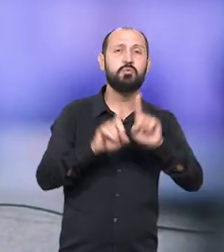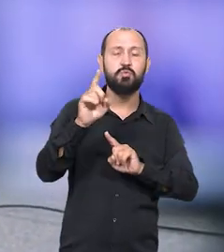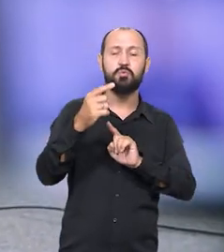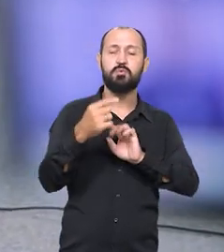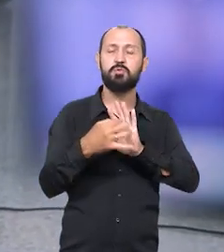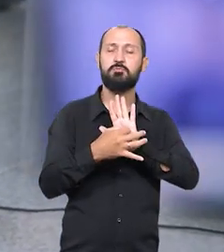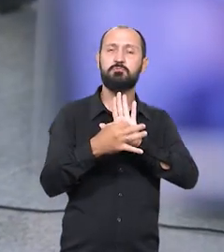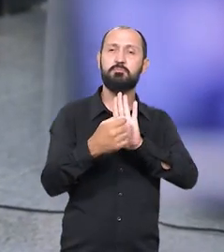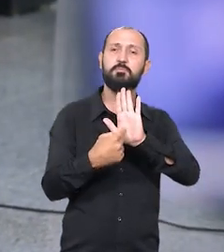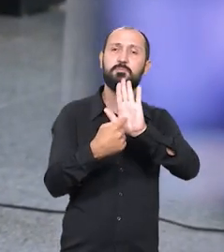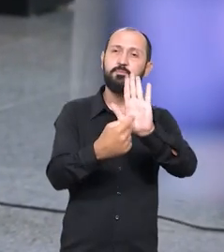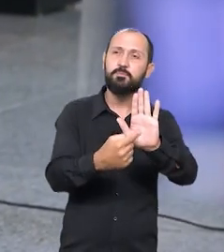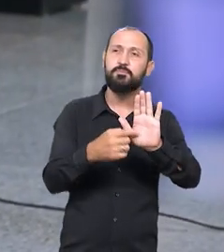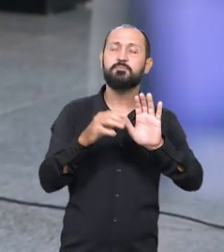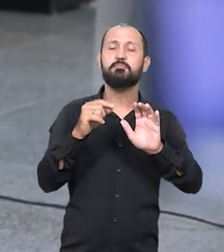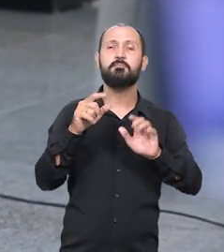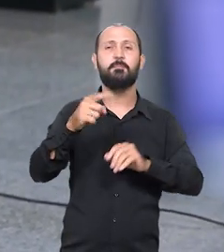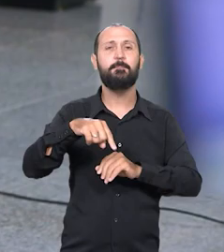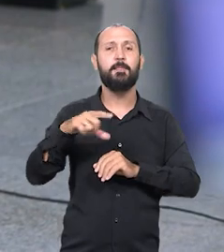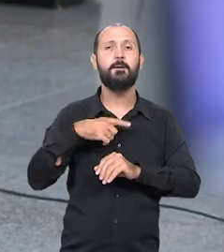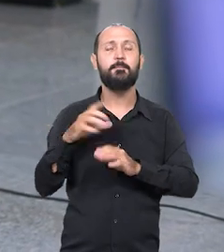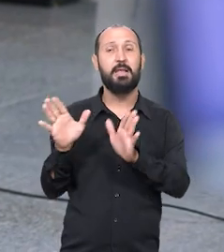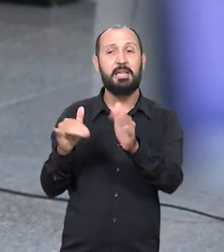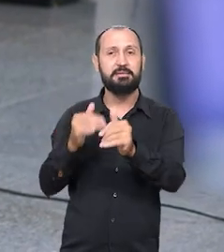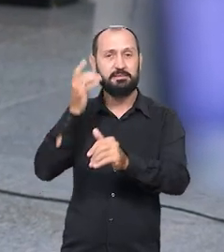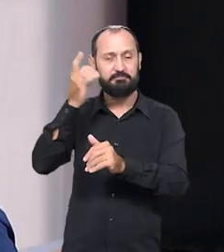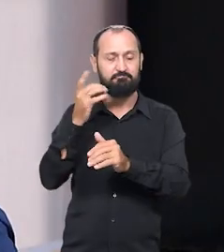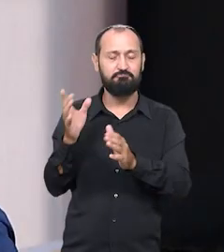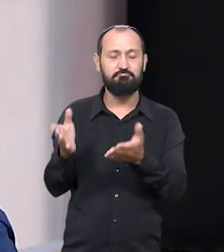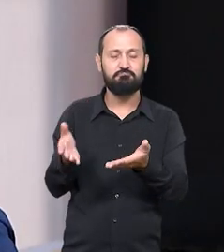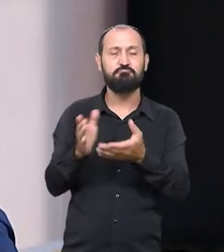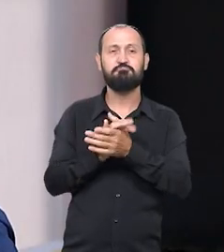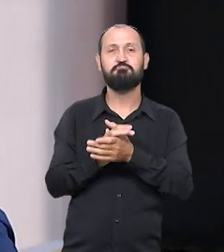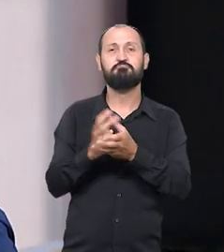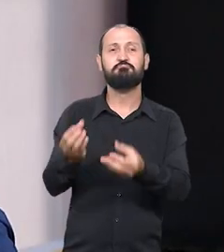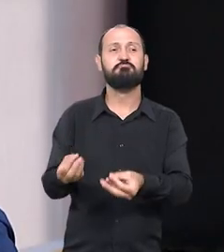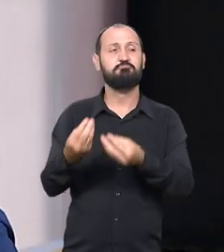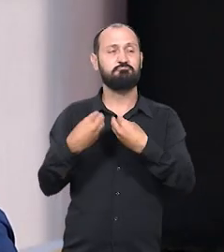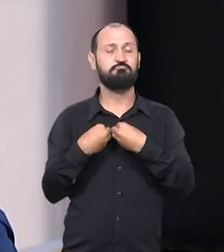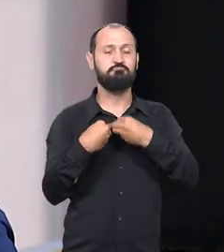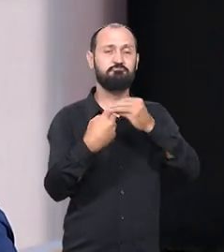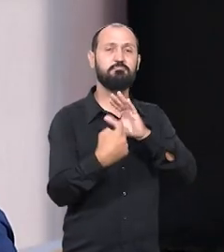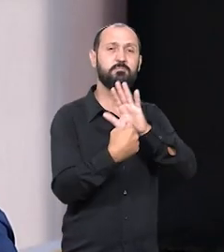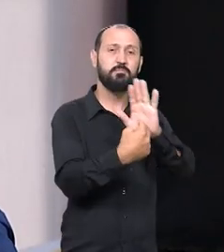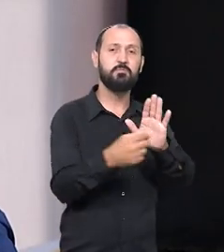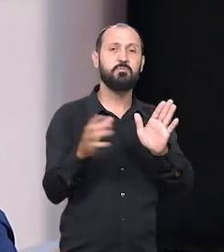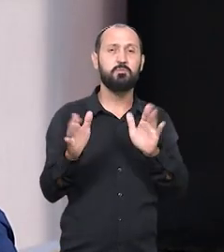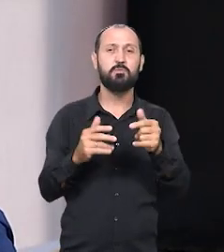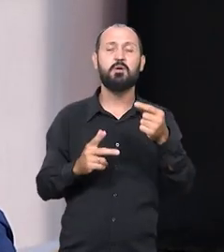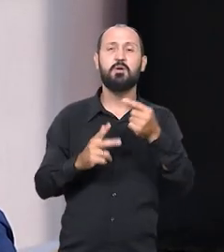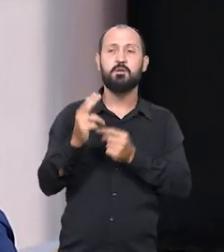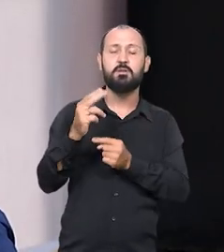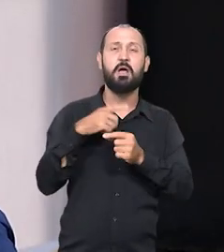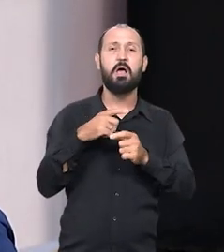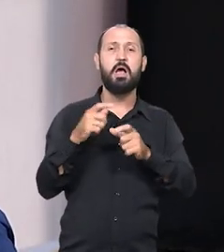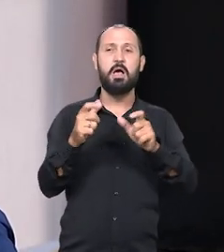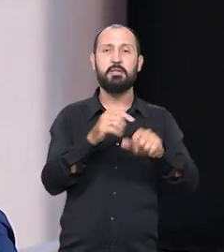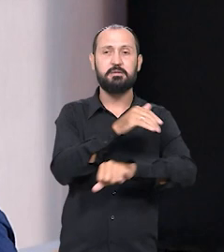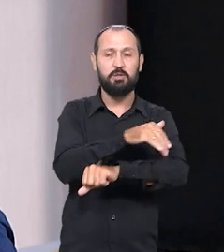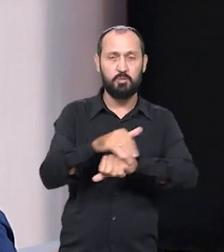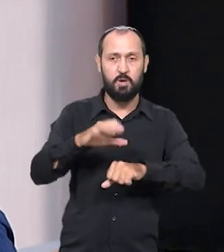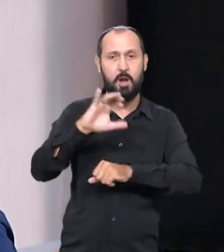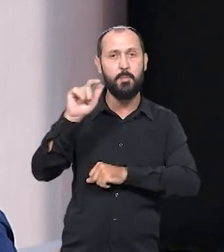indicações. Demandas indicadas aí pelo nosso gabinete. Nós inauguramos o nosso gabinete itinerante